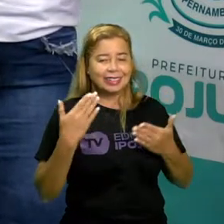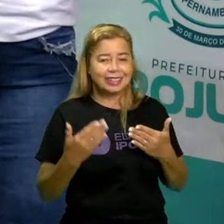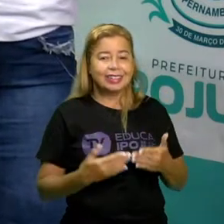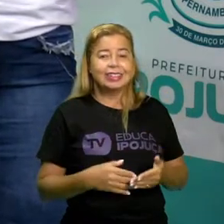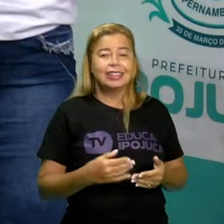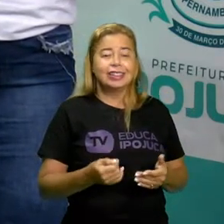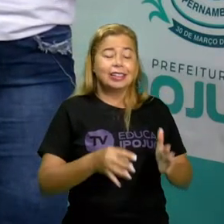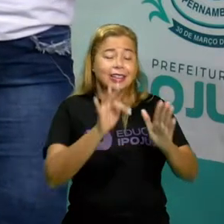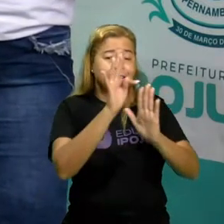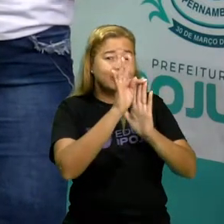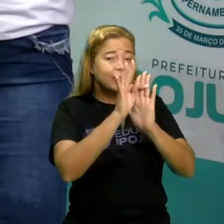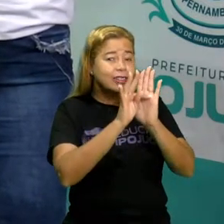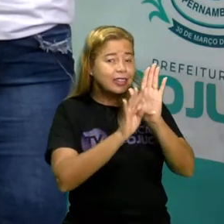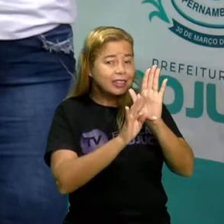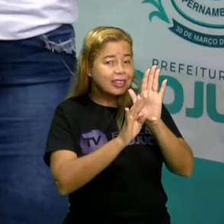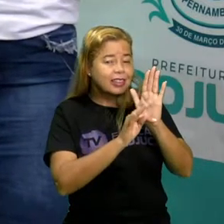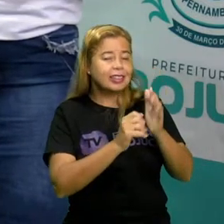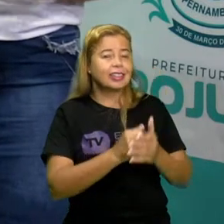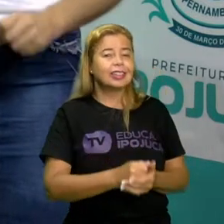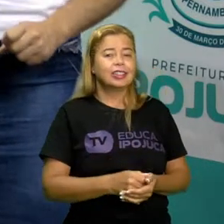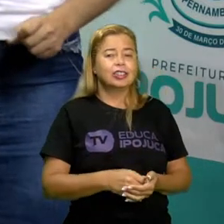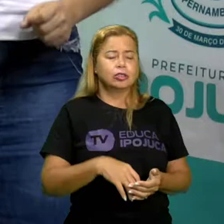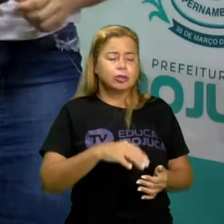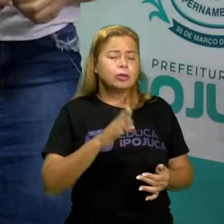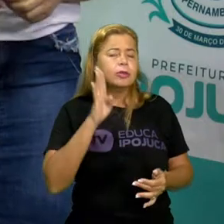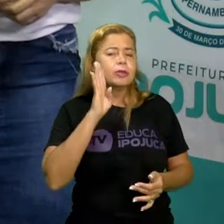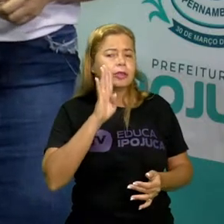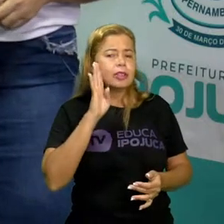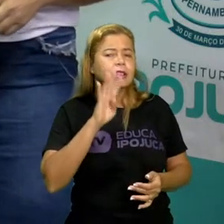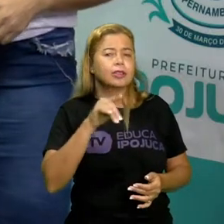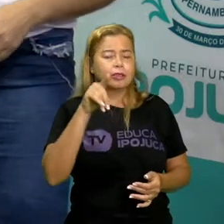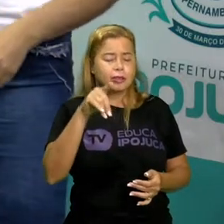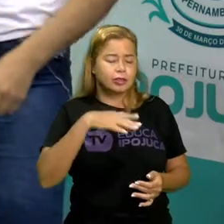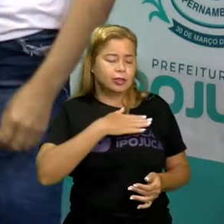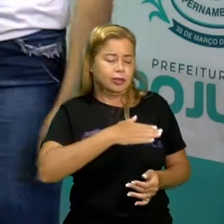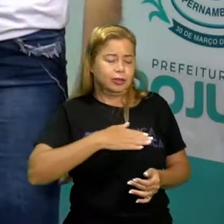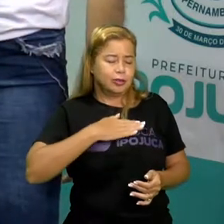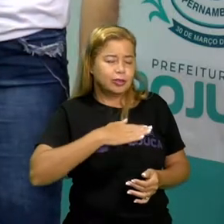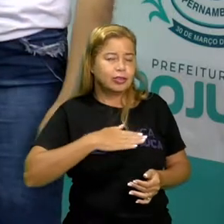um texto muito legal que eu acredito que vocês vão amar.